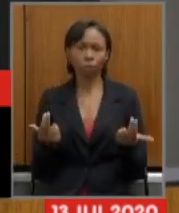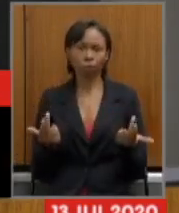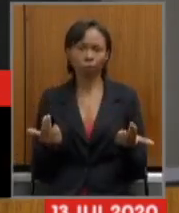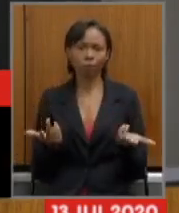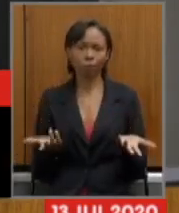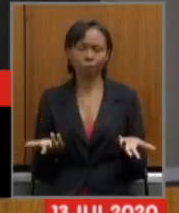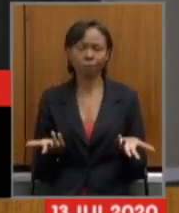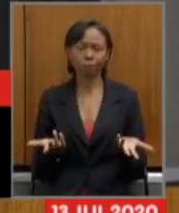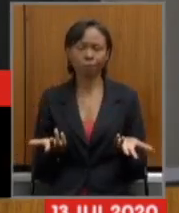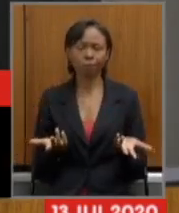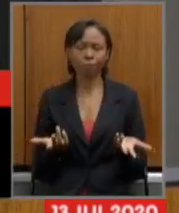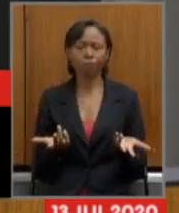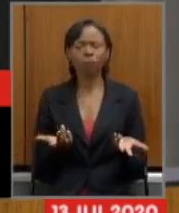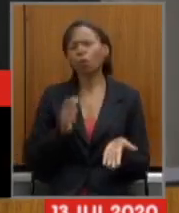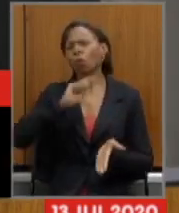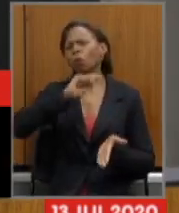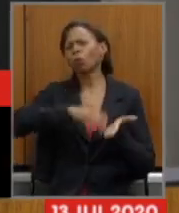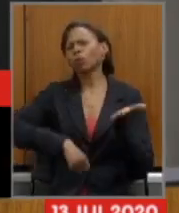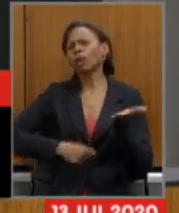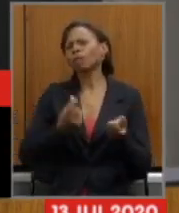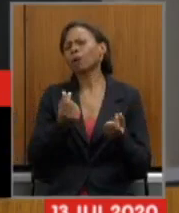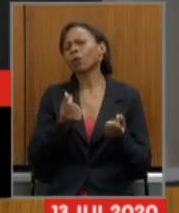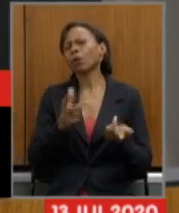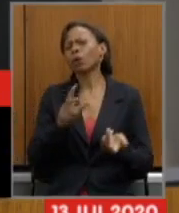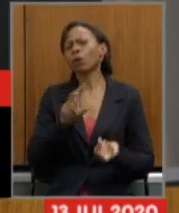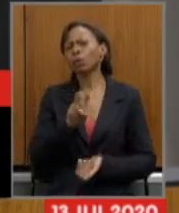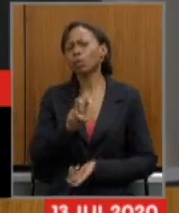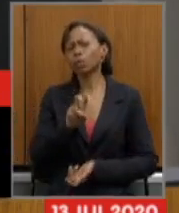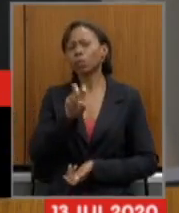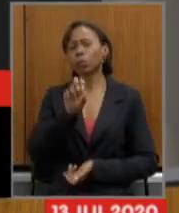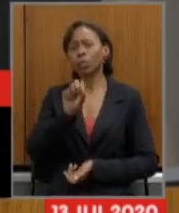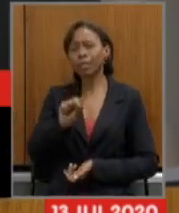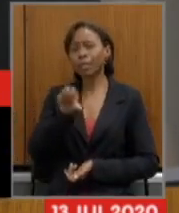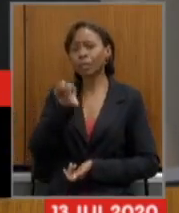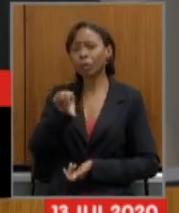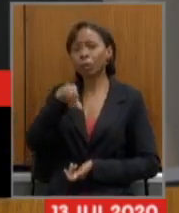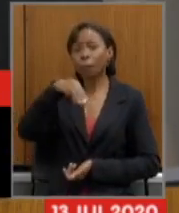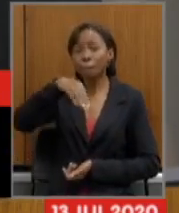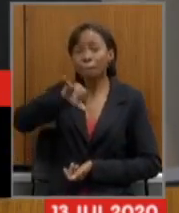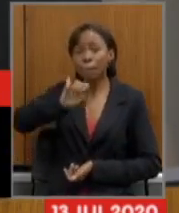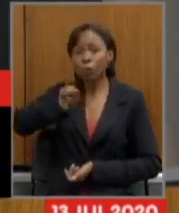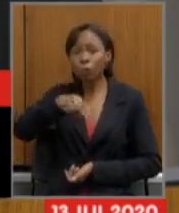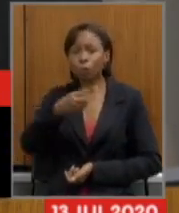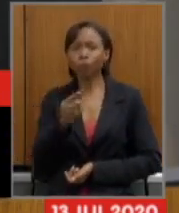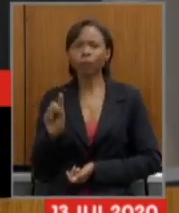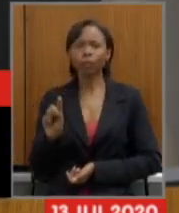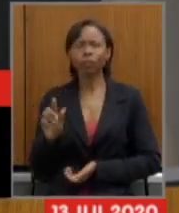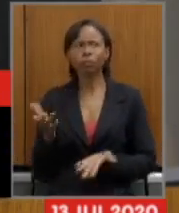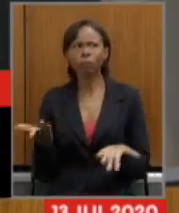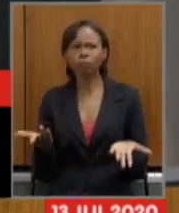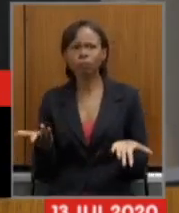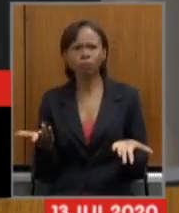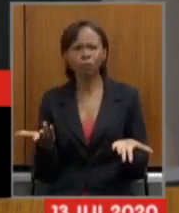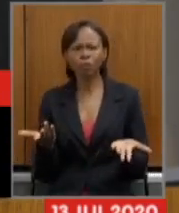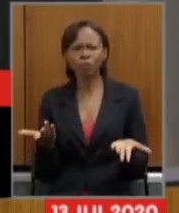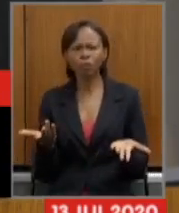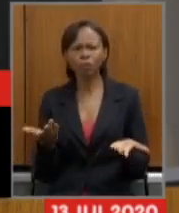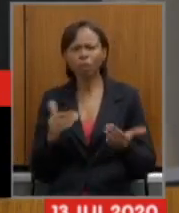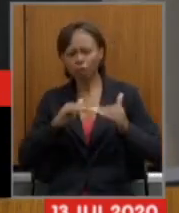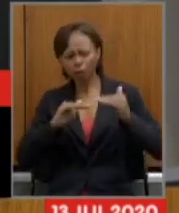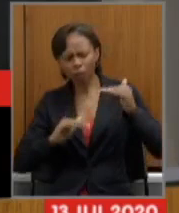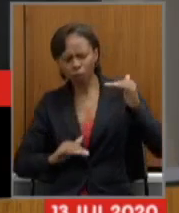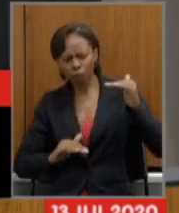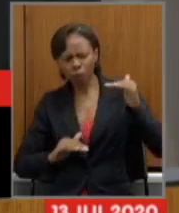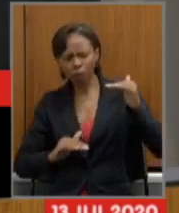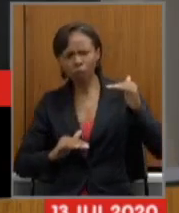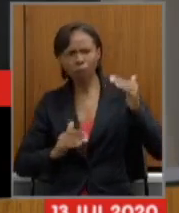sabe qual é o valor do contrato 589 milhões faça a diferença aí vê quanto que dava